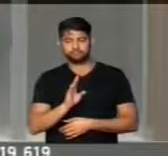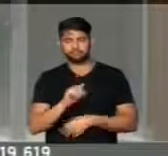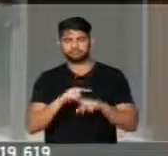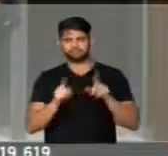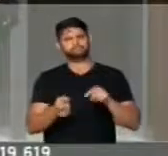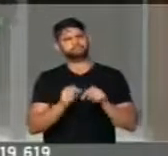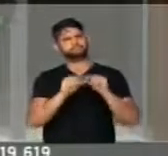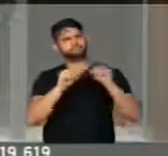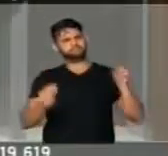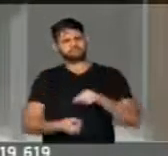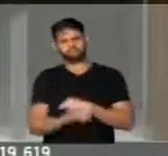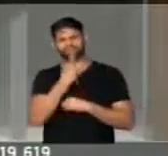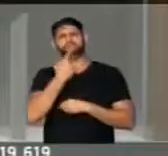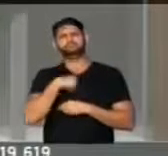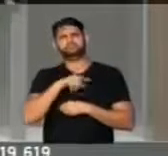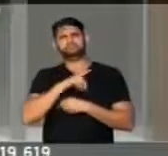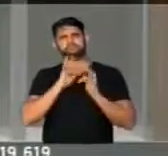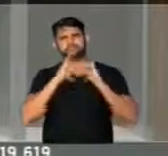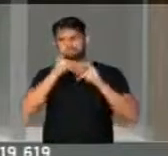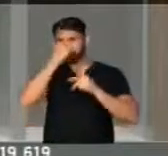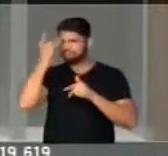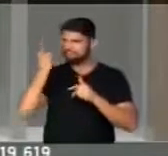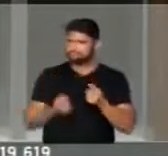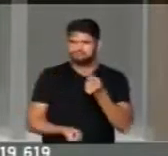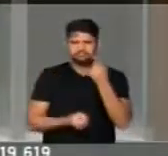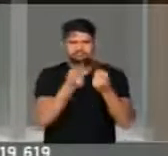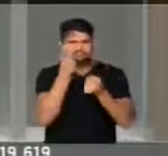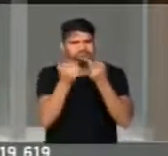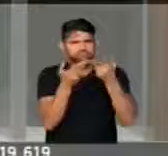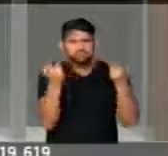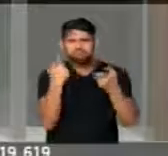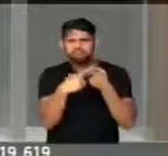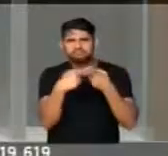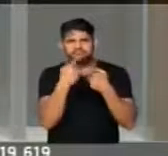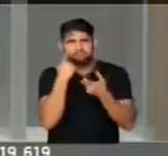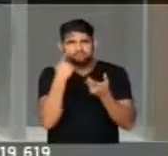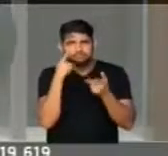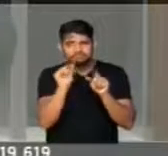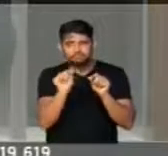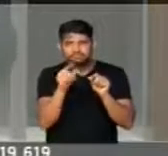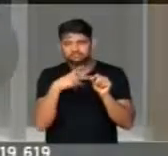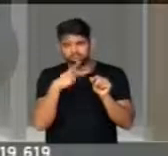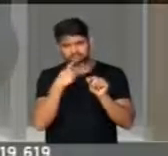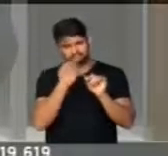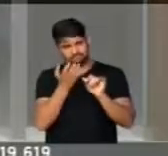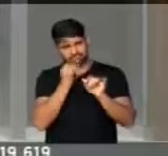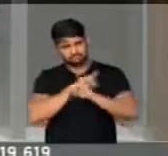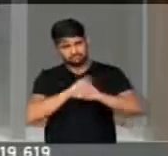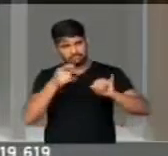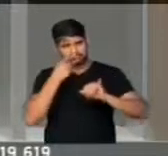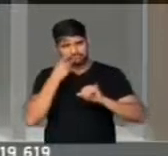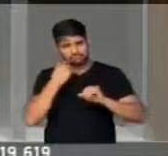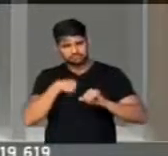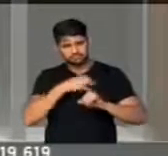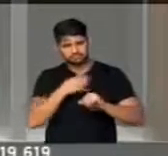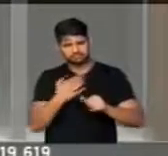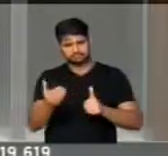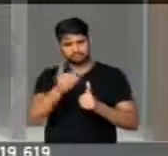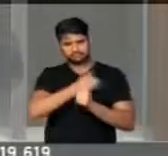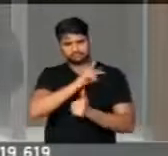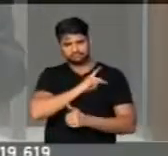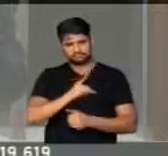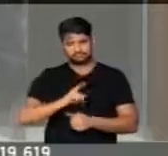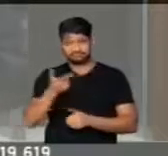Uma frase que espantou a todos. Porque, veja, ele quis dizer, quem ocupa o cargo de